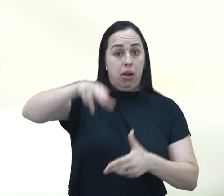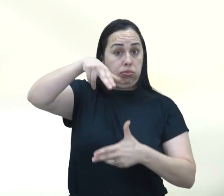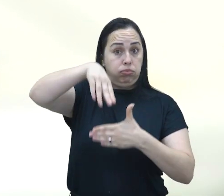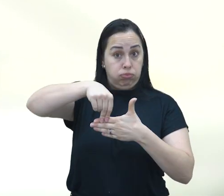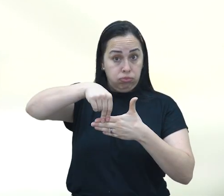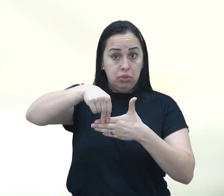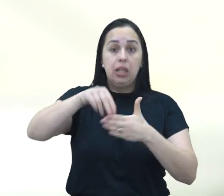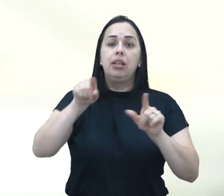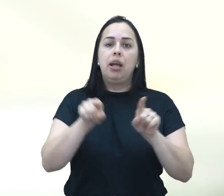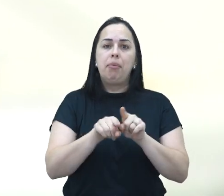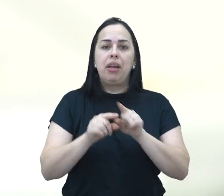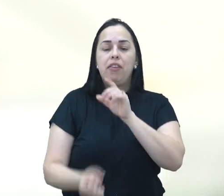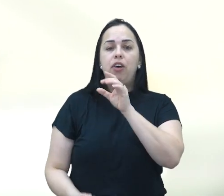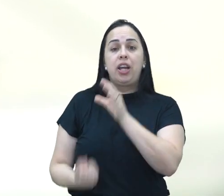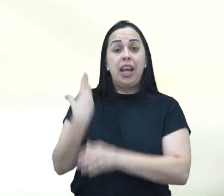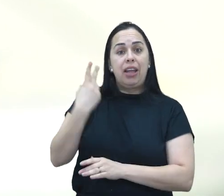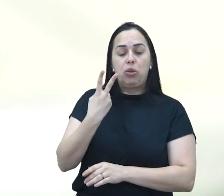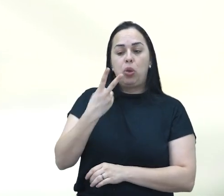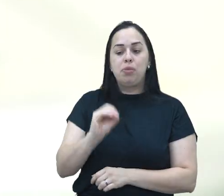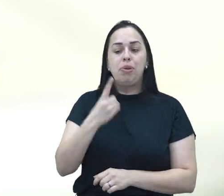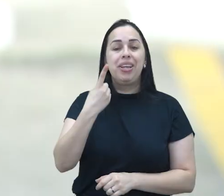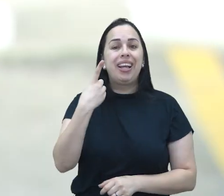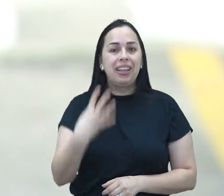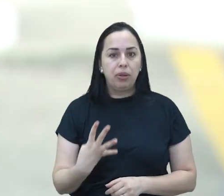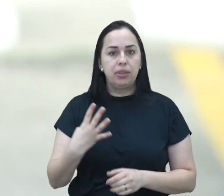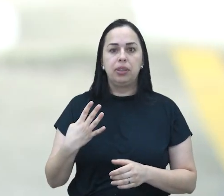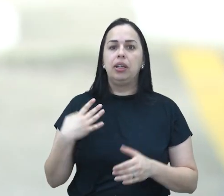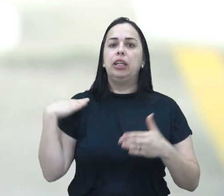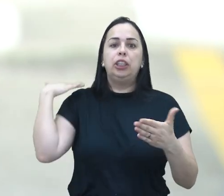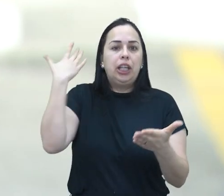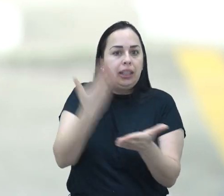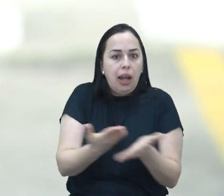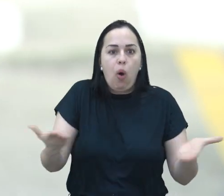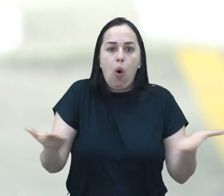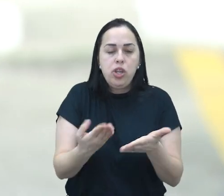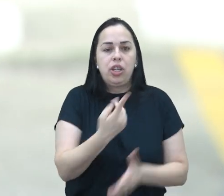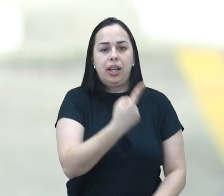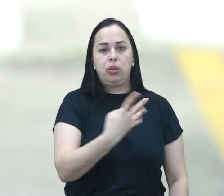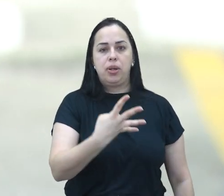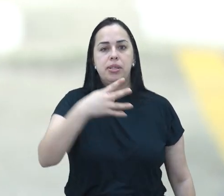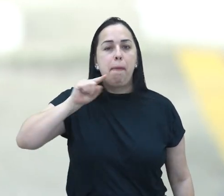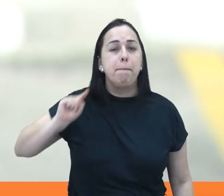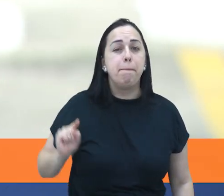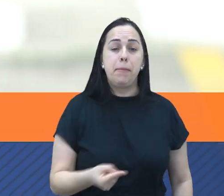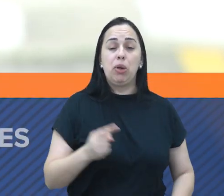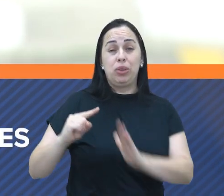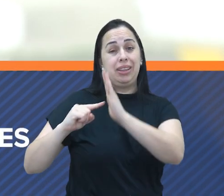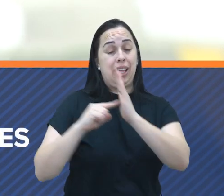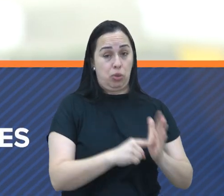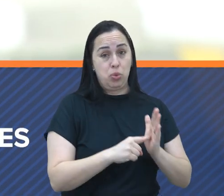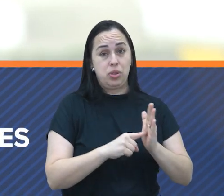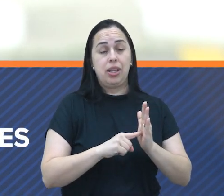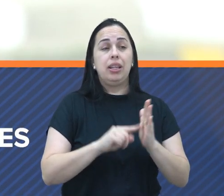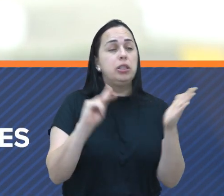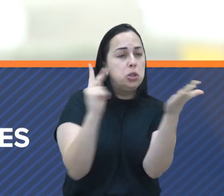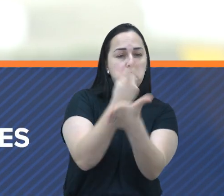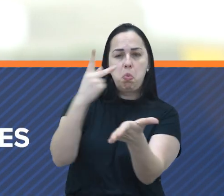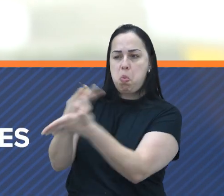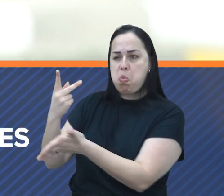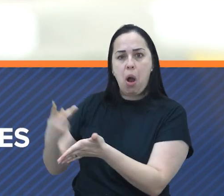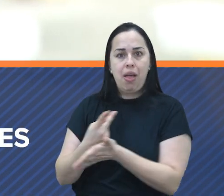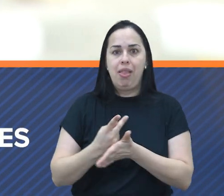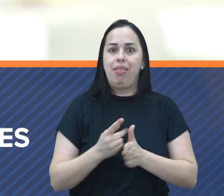anexar arquivos com a irregularidade apontada. Criado em 2014, o aplicativo já registrou, neste ano,